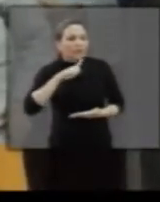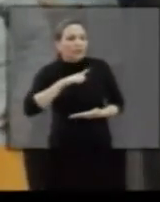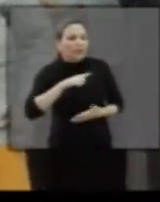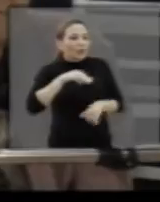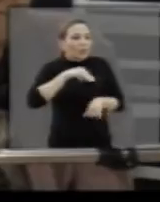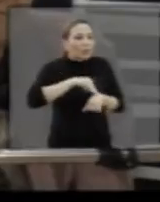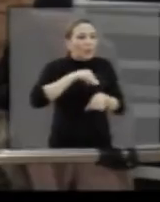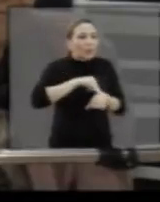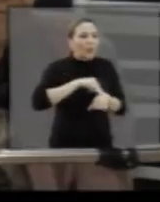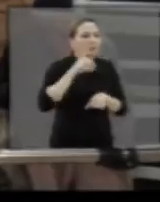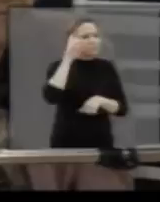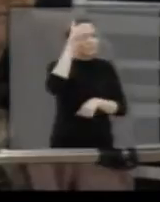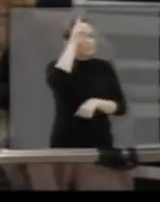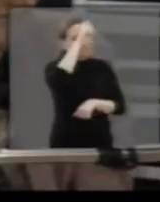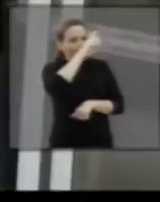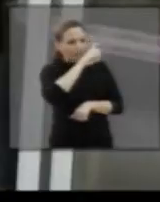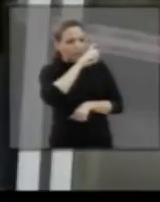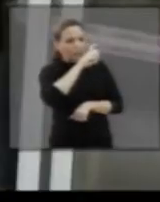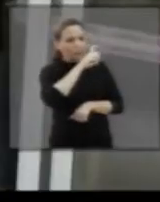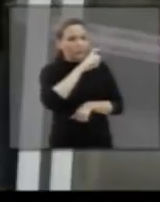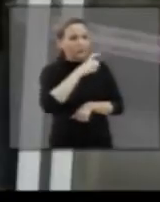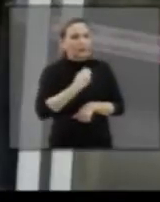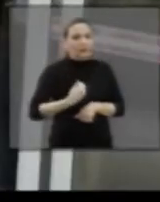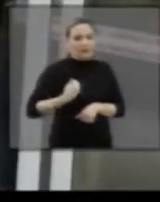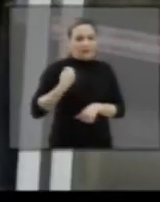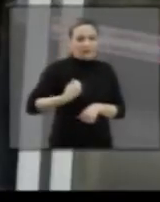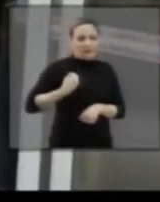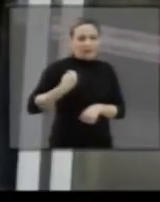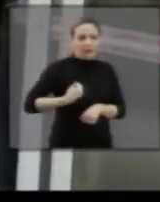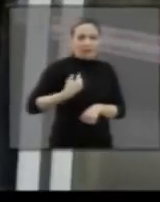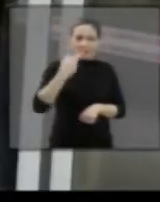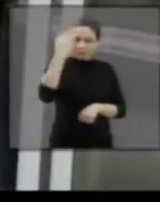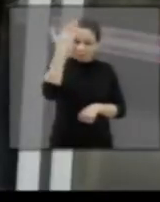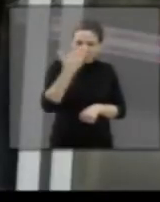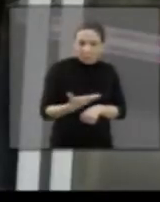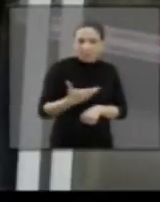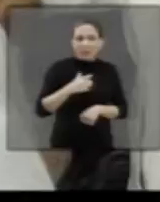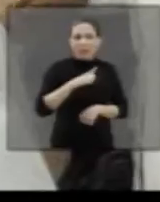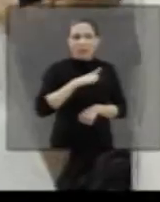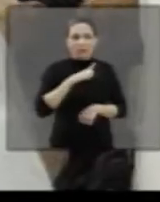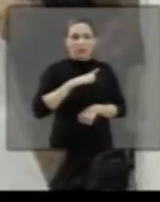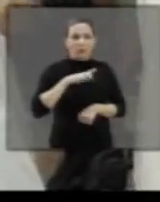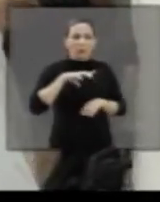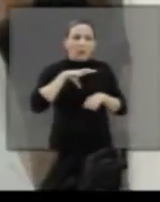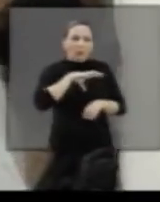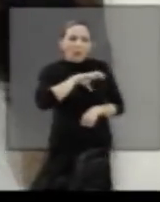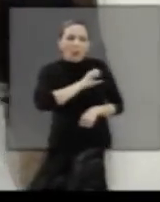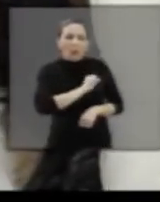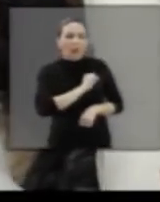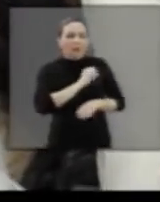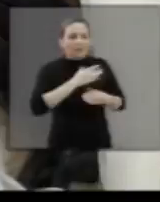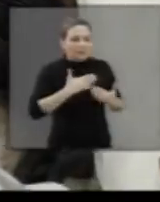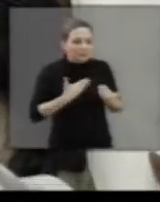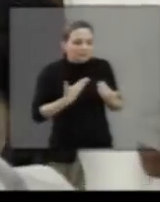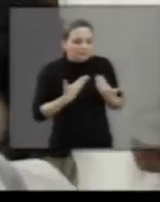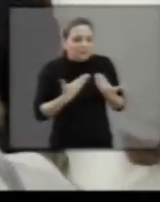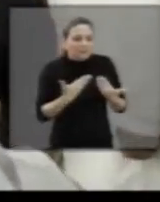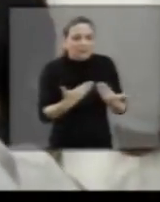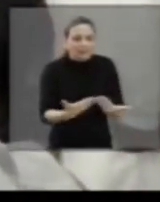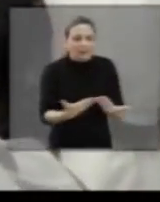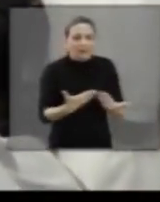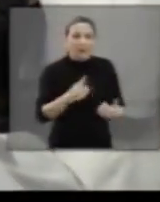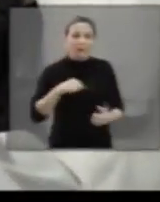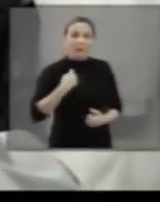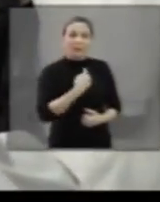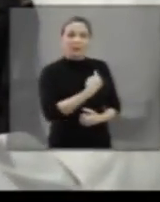falam, é um momento muito difícil na fase do ser humano. E o amor depositado a eles é